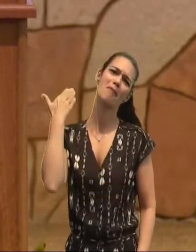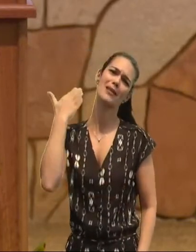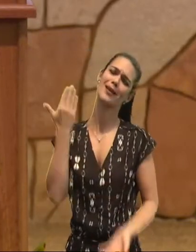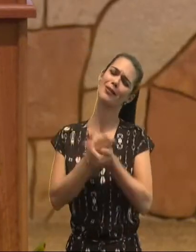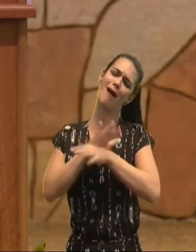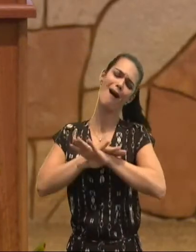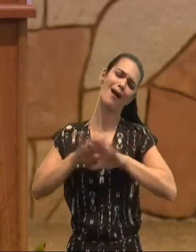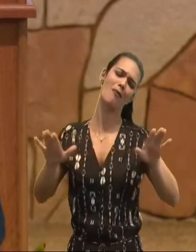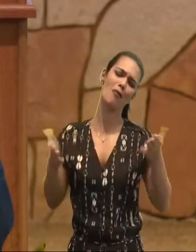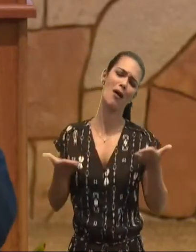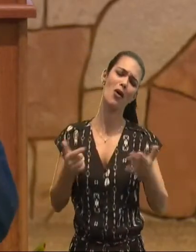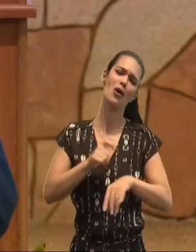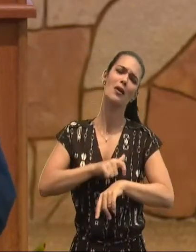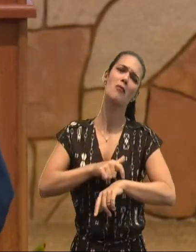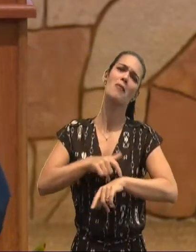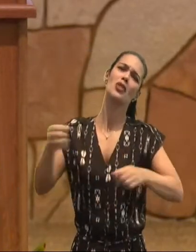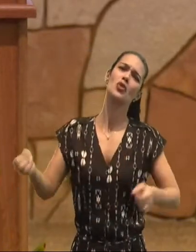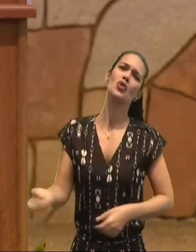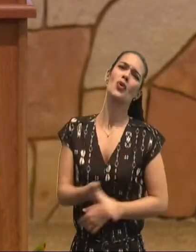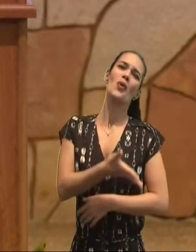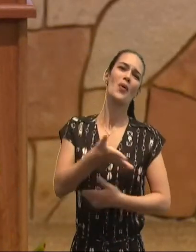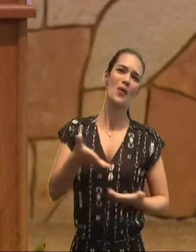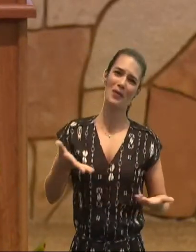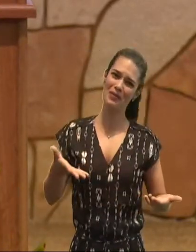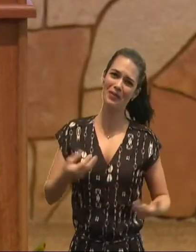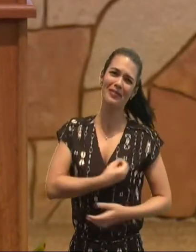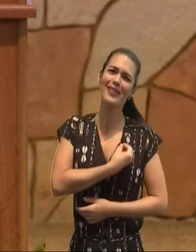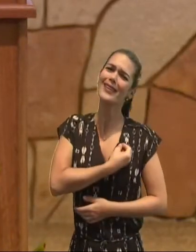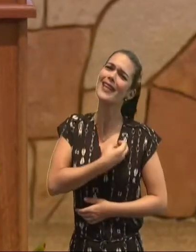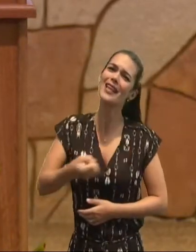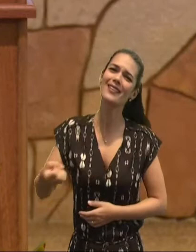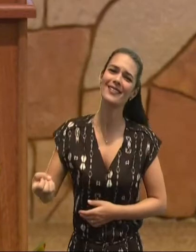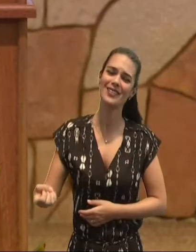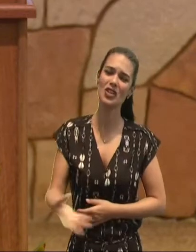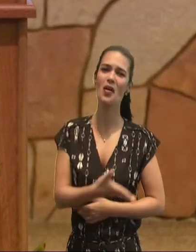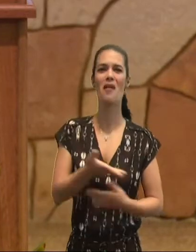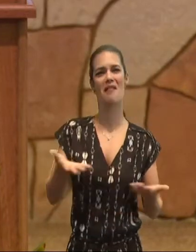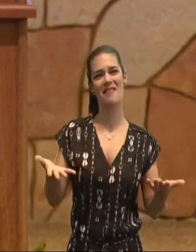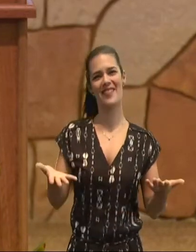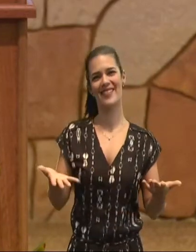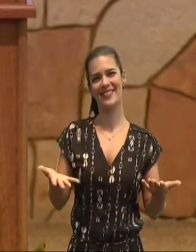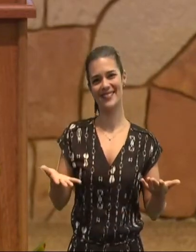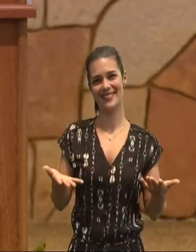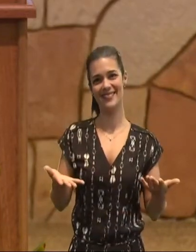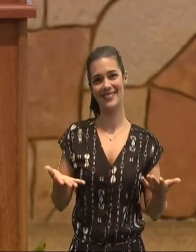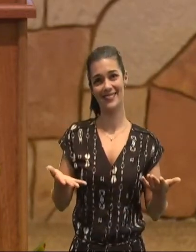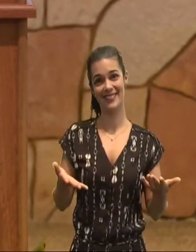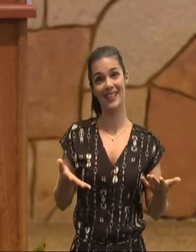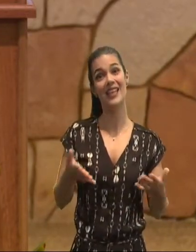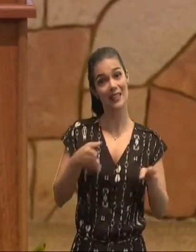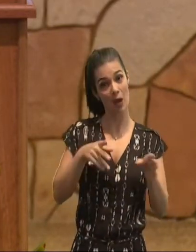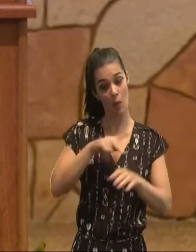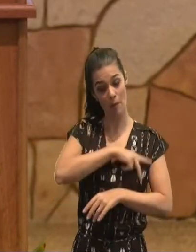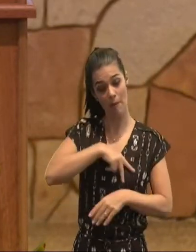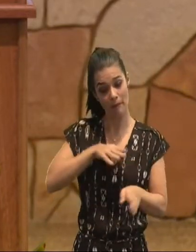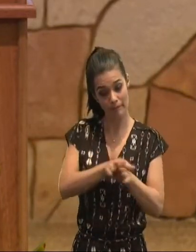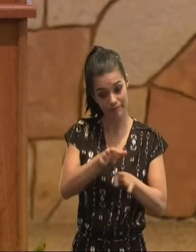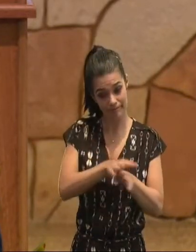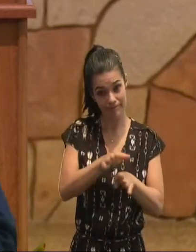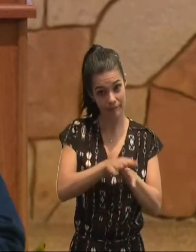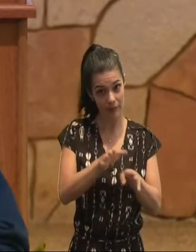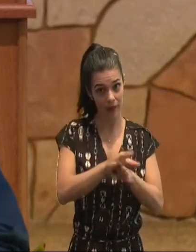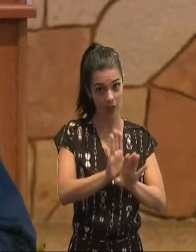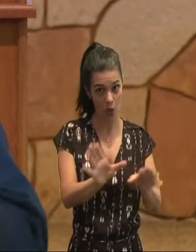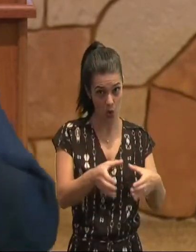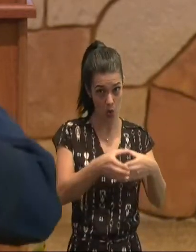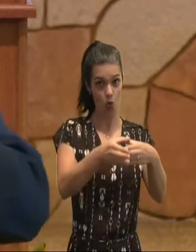novo, era preciso, era que isso fosse, realidade, na vida dos cristãos, de Gálatas, por meio do Espírito, e